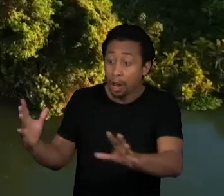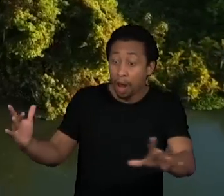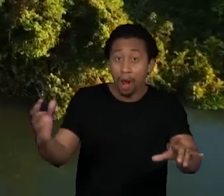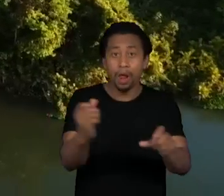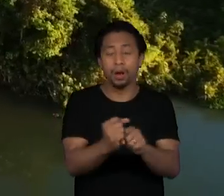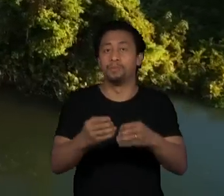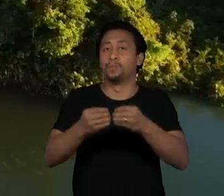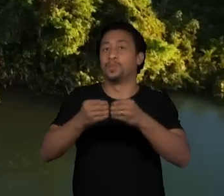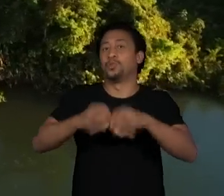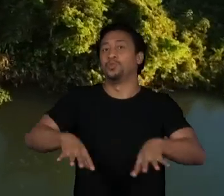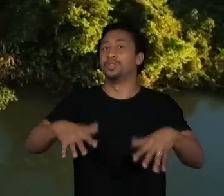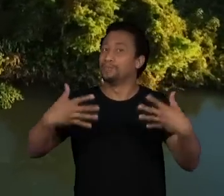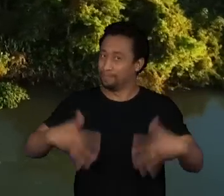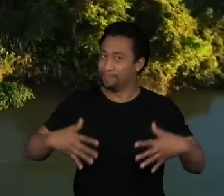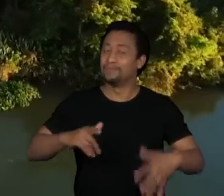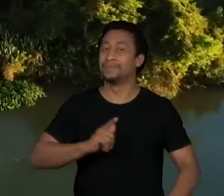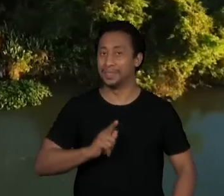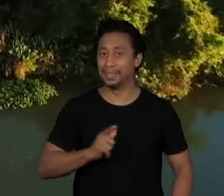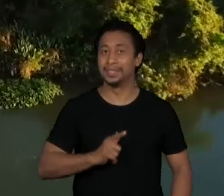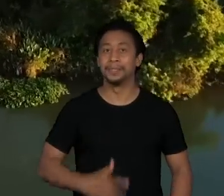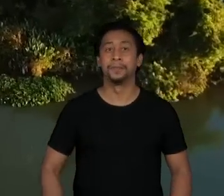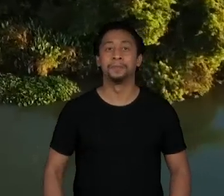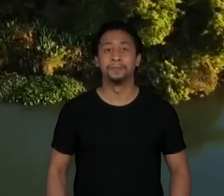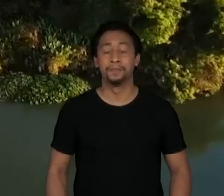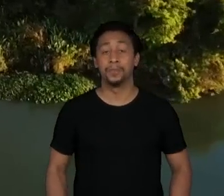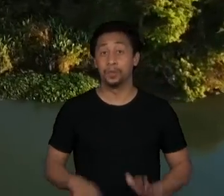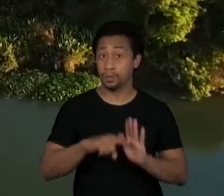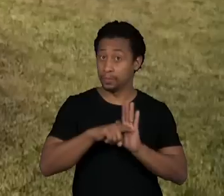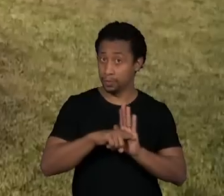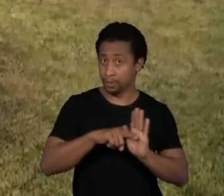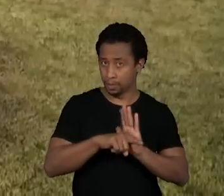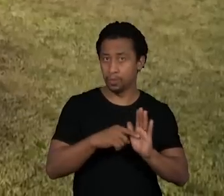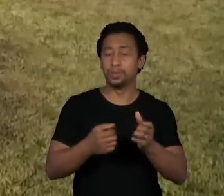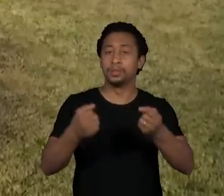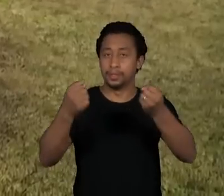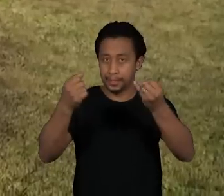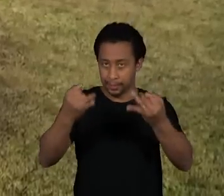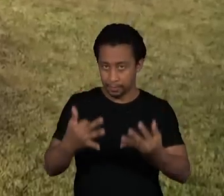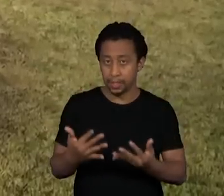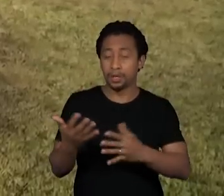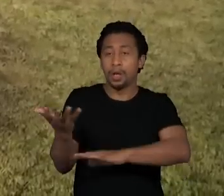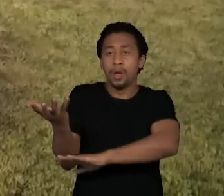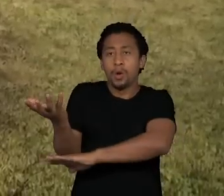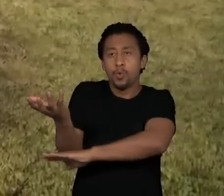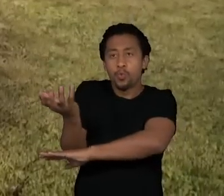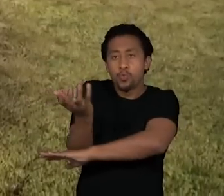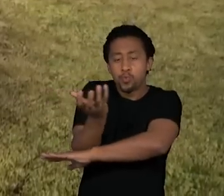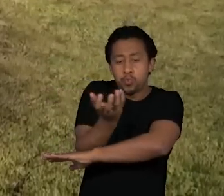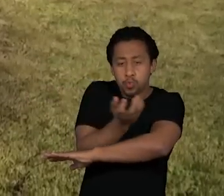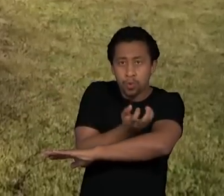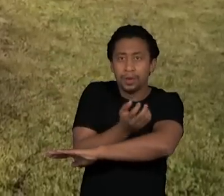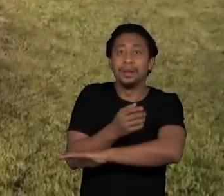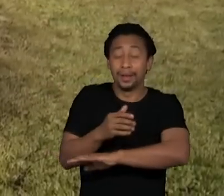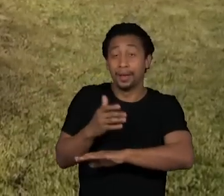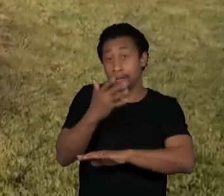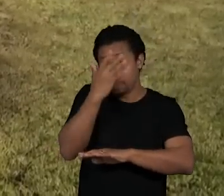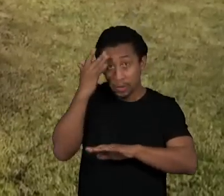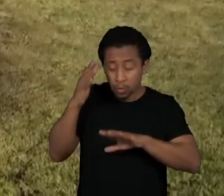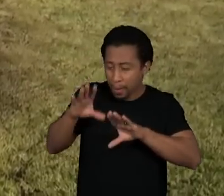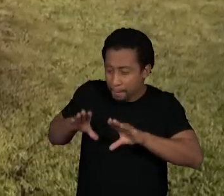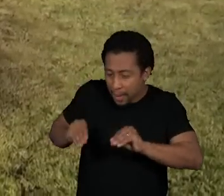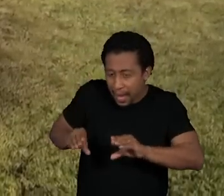Os pesquisadores dizem ainda que a substituição de pastagens naturais por exóticas estranhas ao bioma,